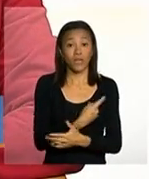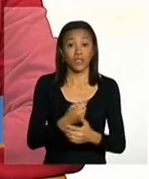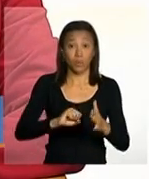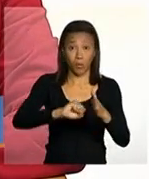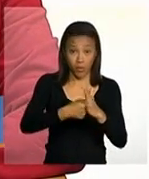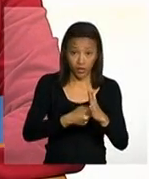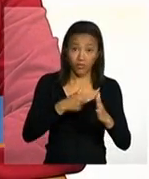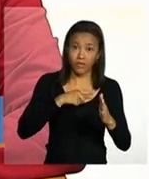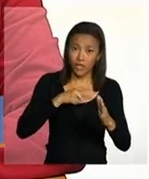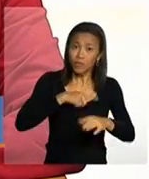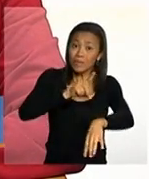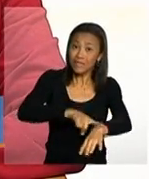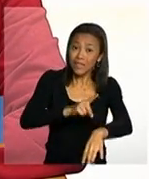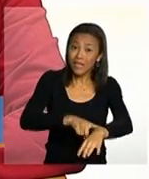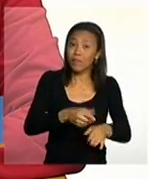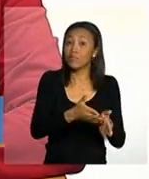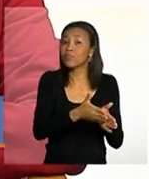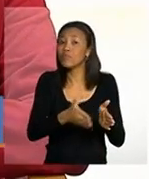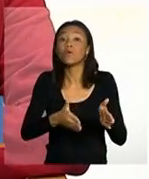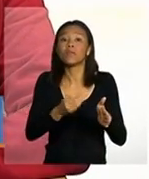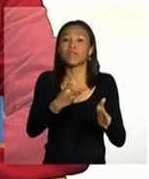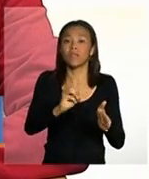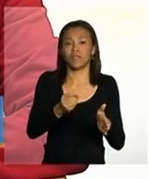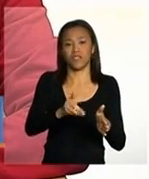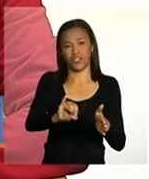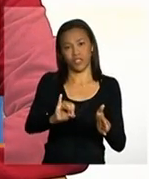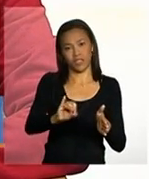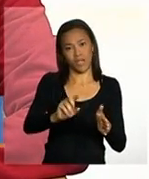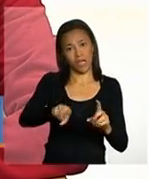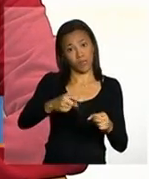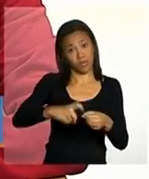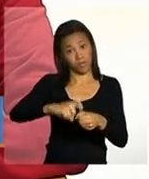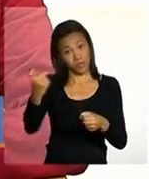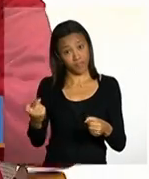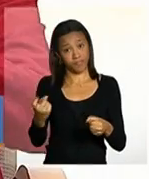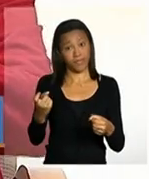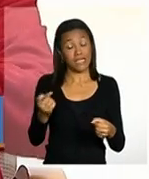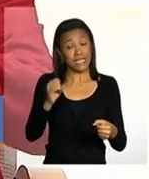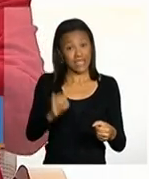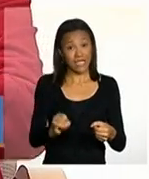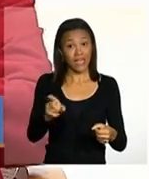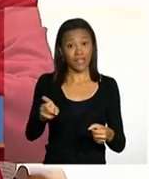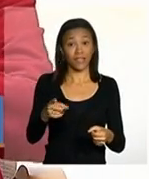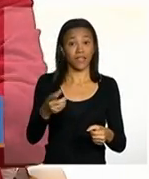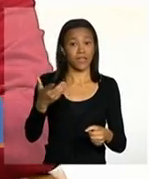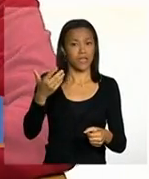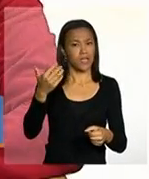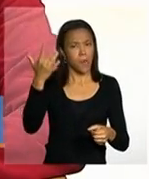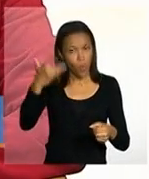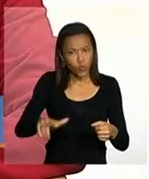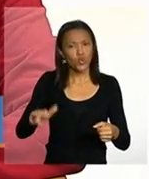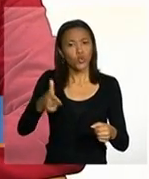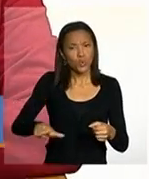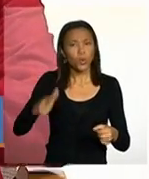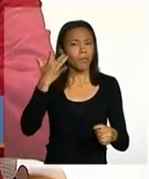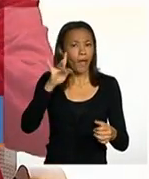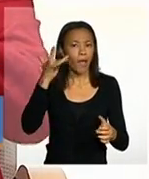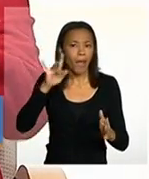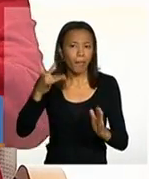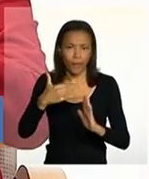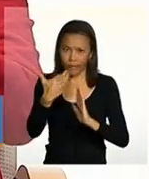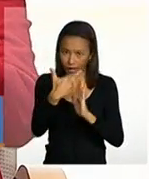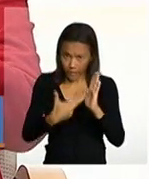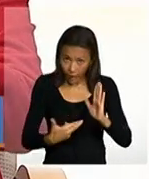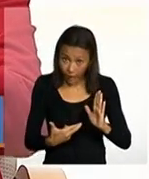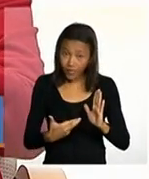aquela validade por 30 dias depois a família é desbloqueada e se ela tem novos descumprimentos a família passa a